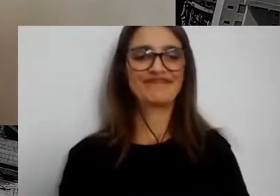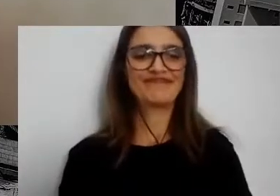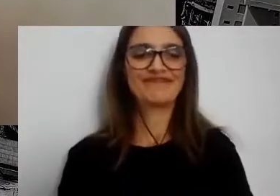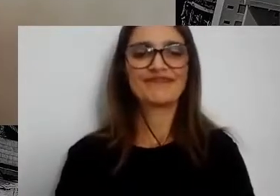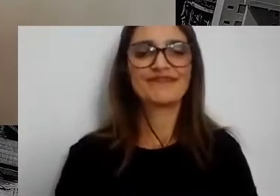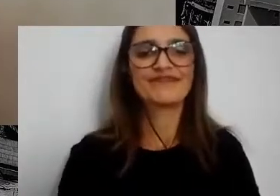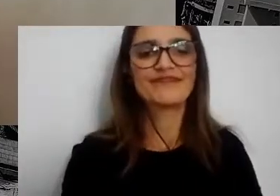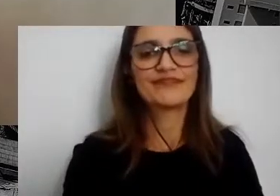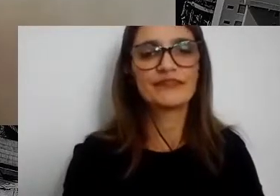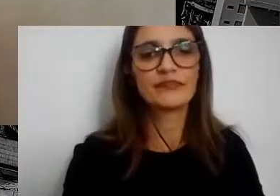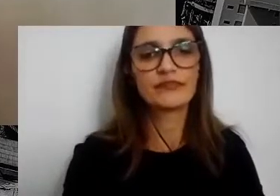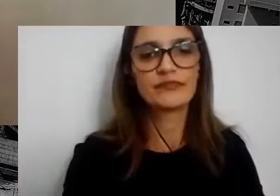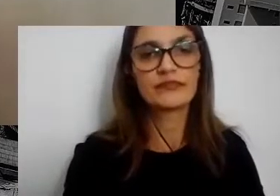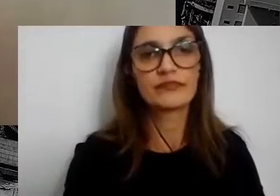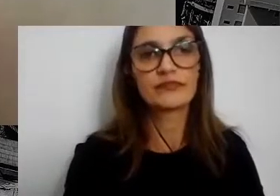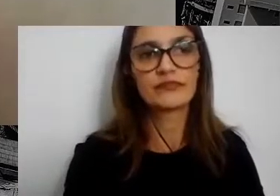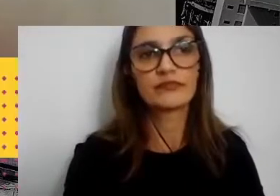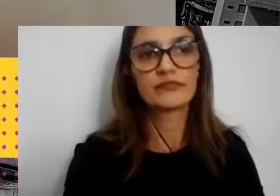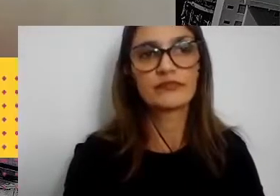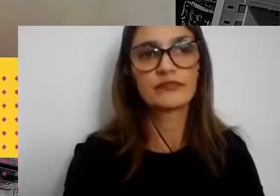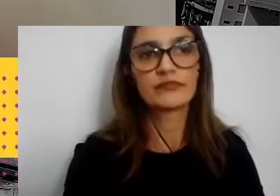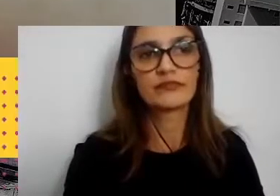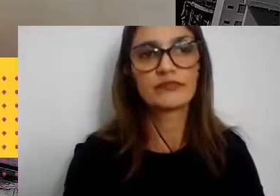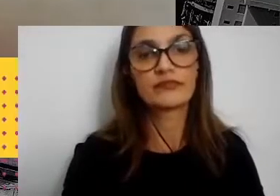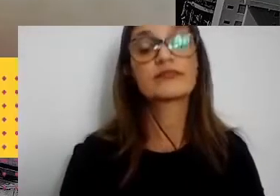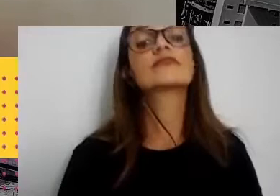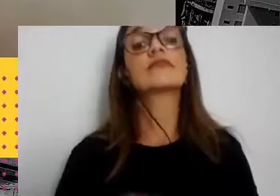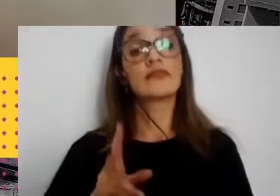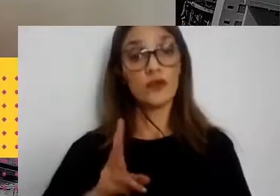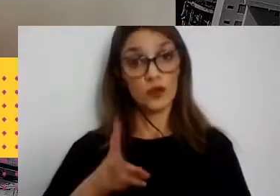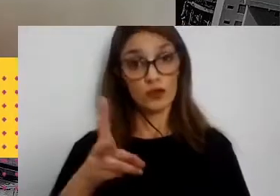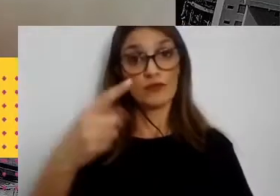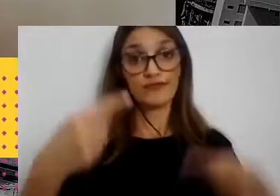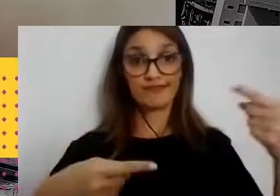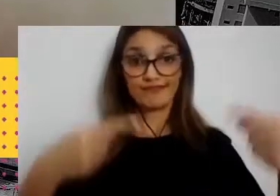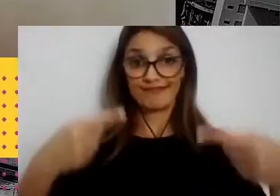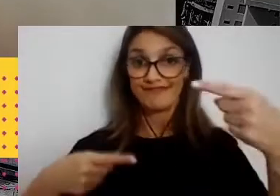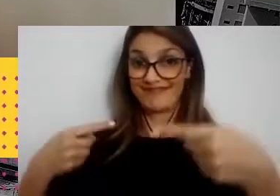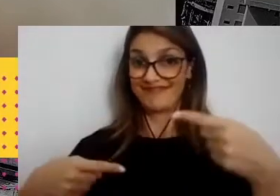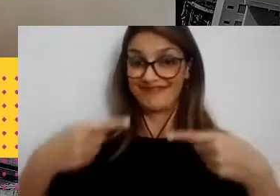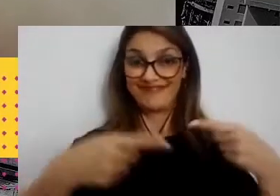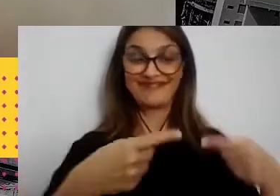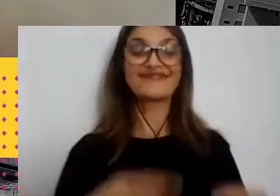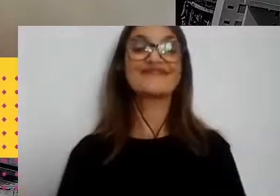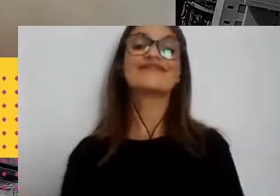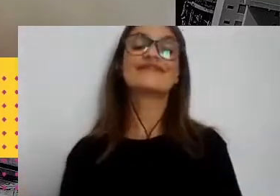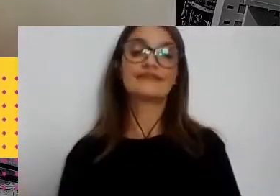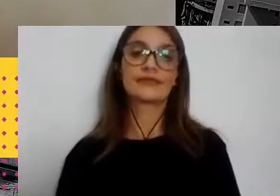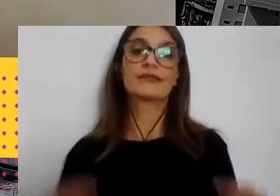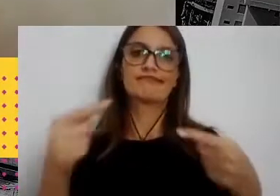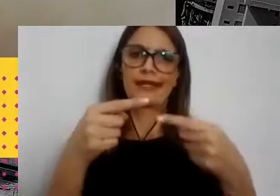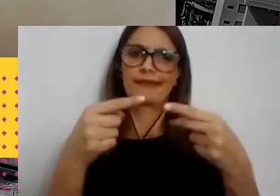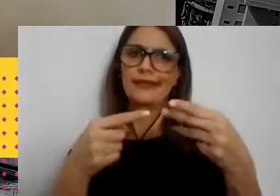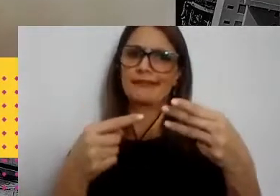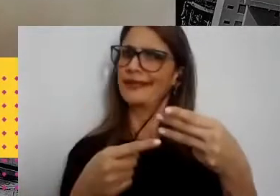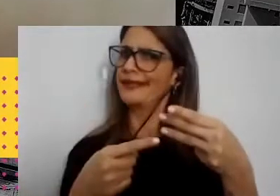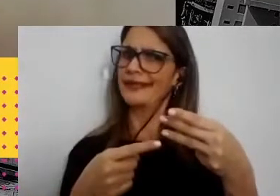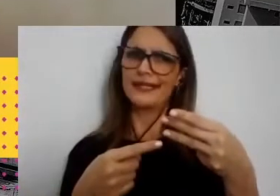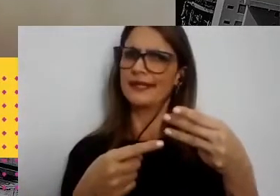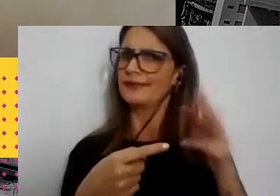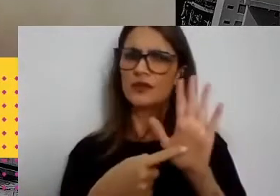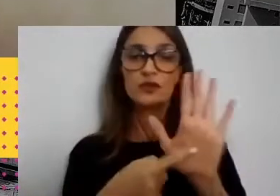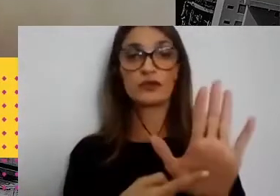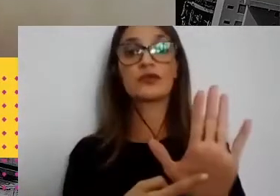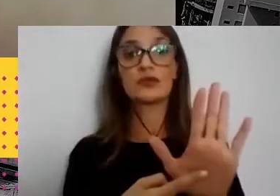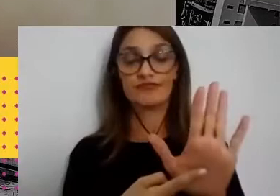Bem, então, prosseguindo aqui no debate, esses vários pontos que o Jason trouxe também se conectam com essa pergunta